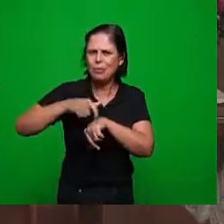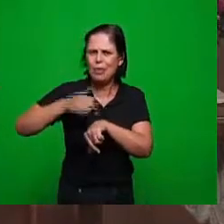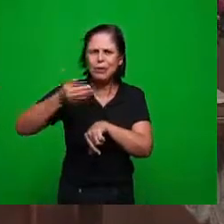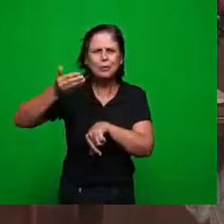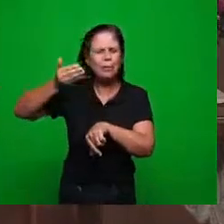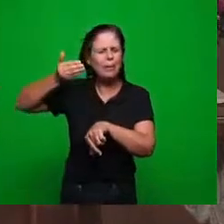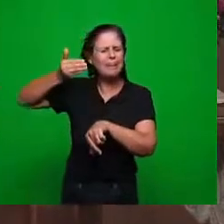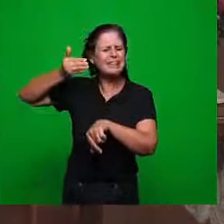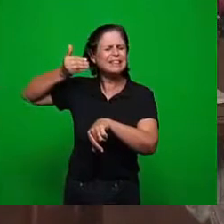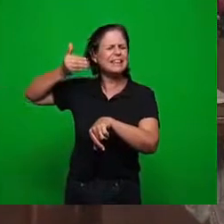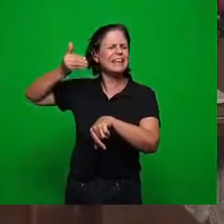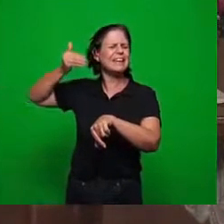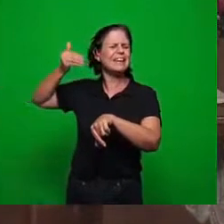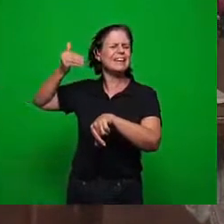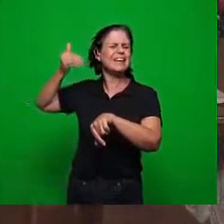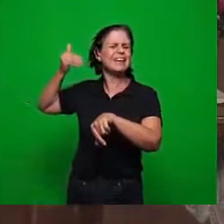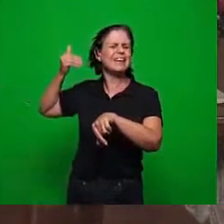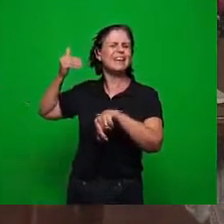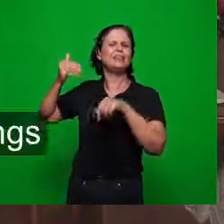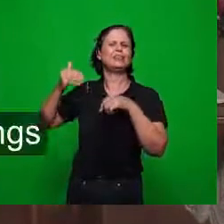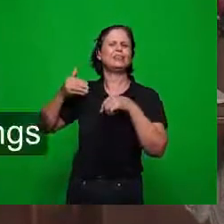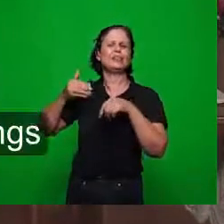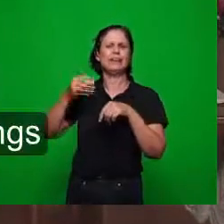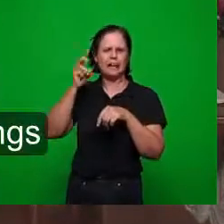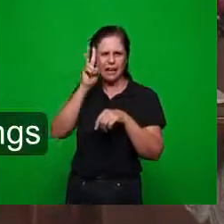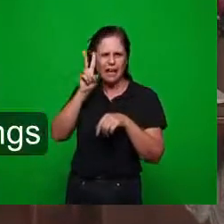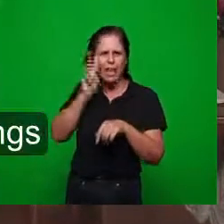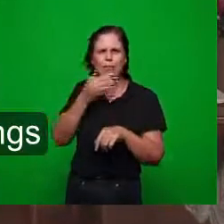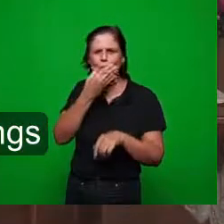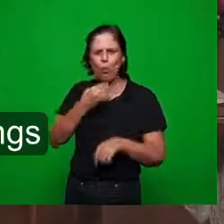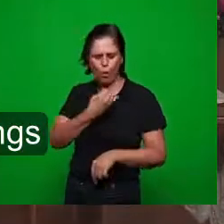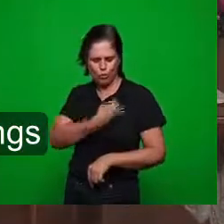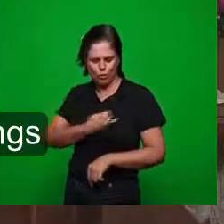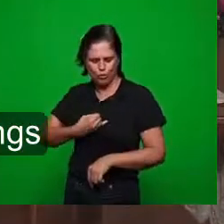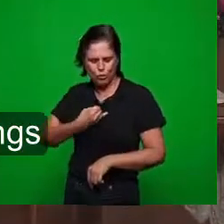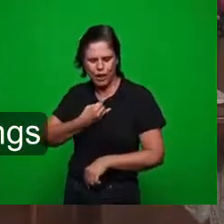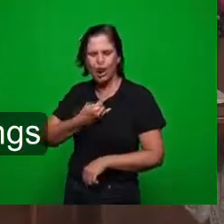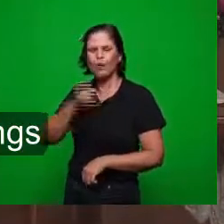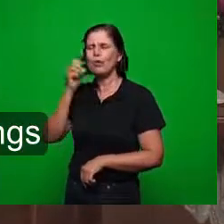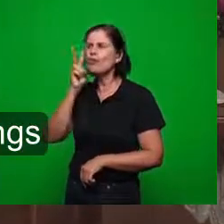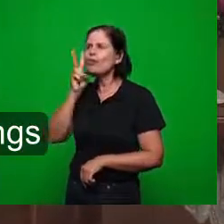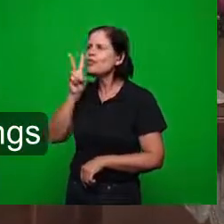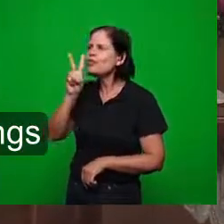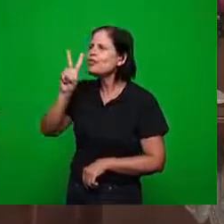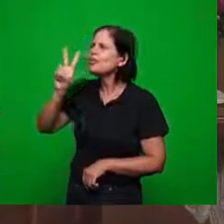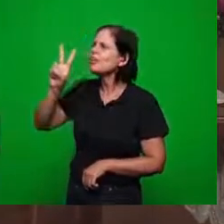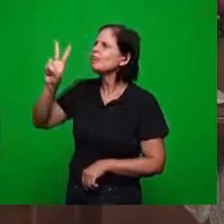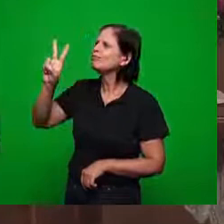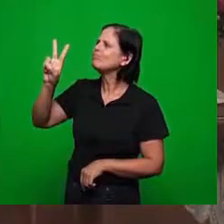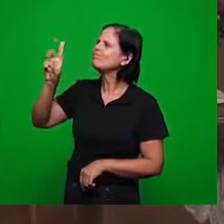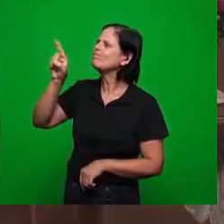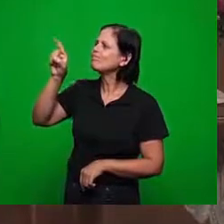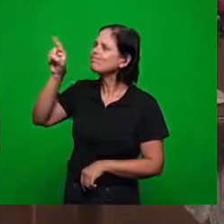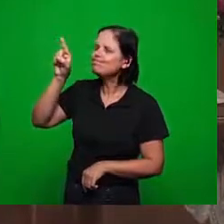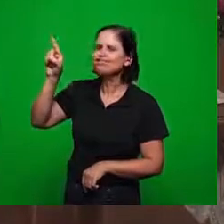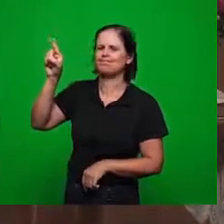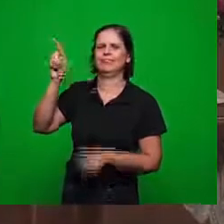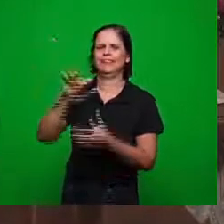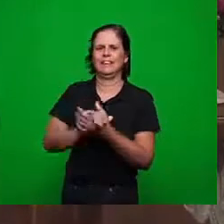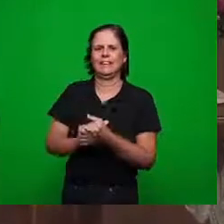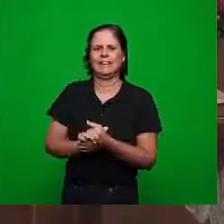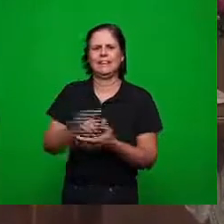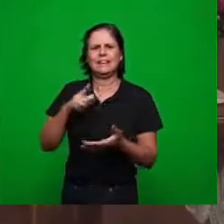início logo quando João teve a visão do Apocalipse tantas coisas tantos nomes